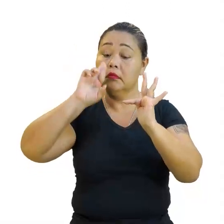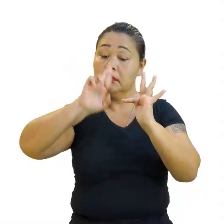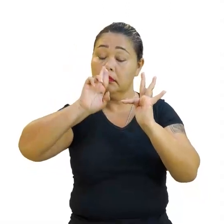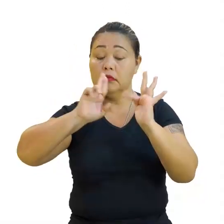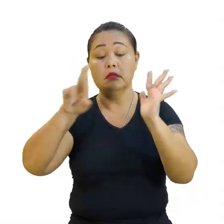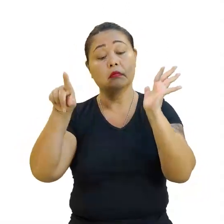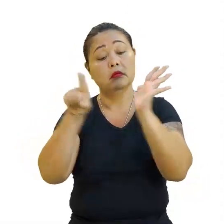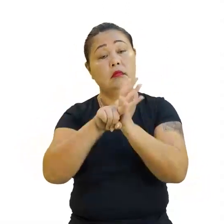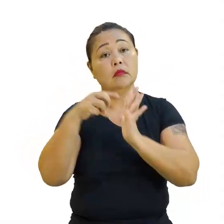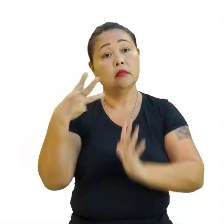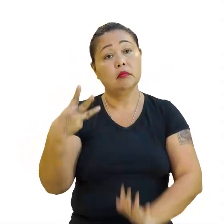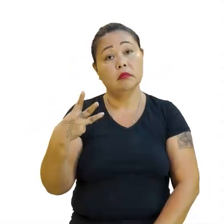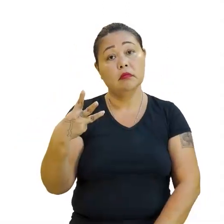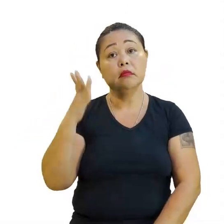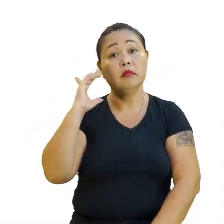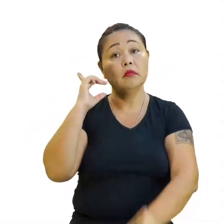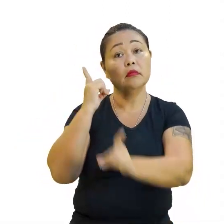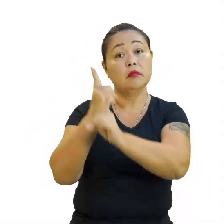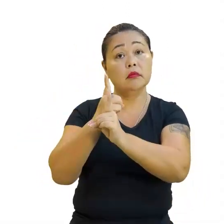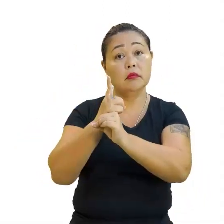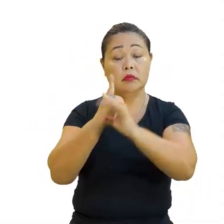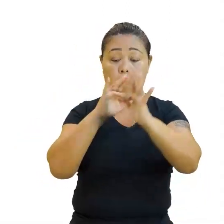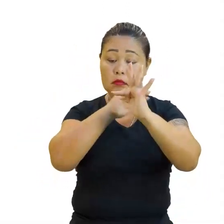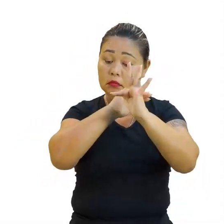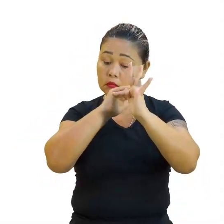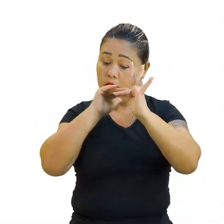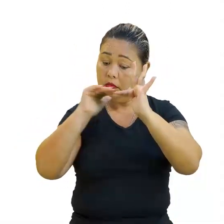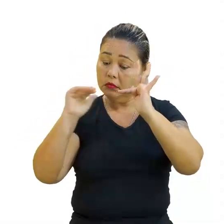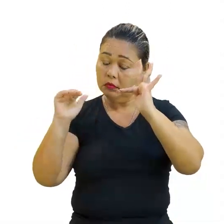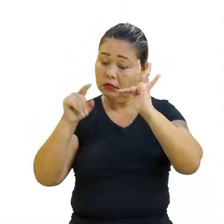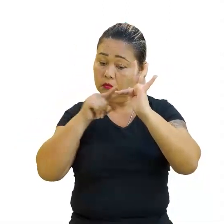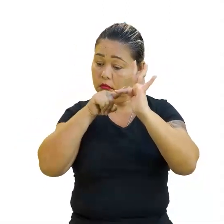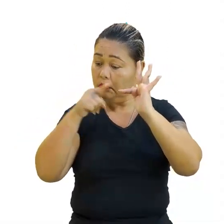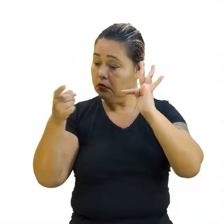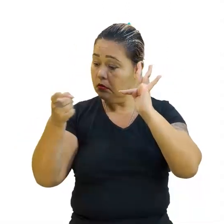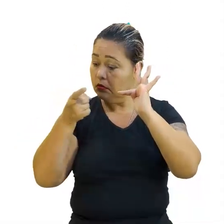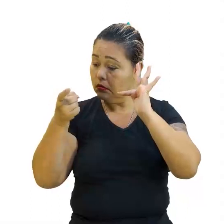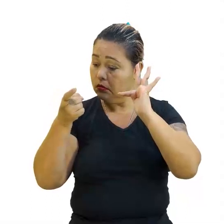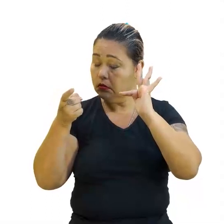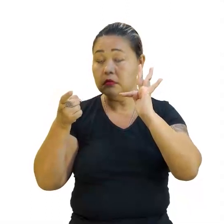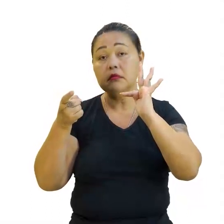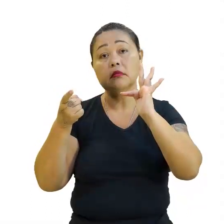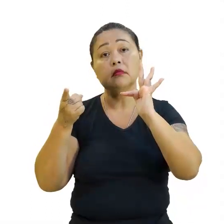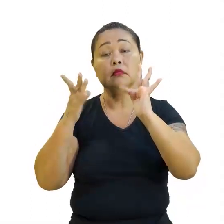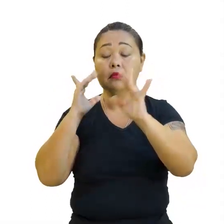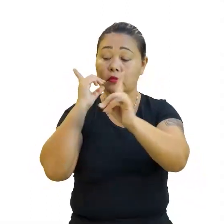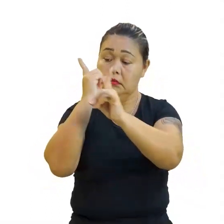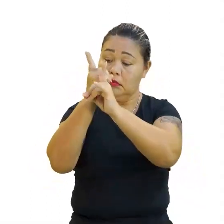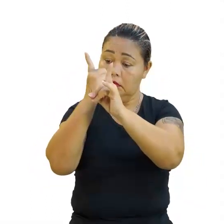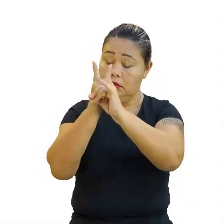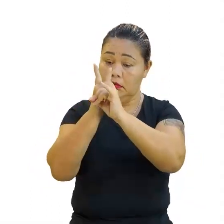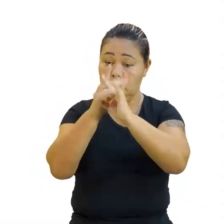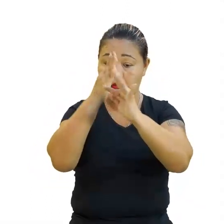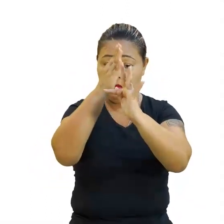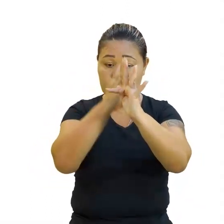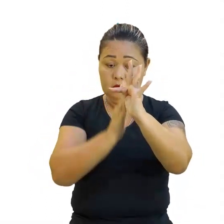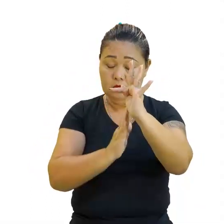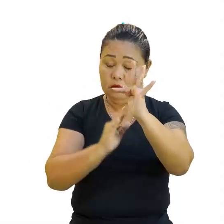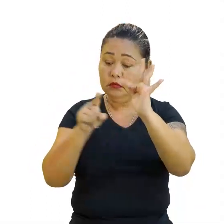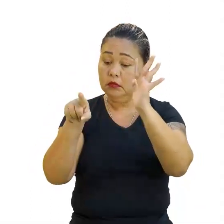gente traça o esboço do gráfico. Ou seja, coloca apenas o eixo x, localiza a nossa raiz,